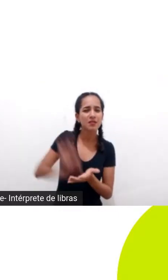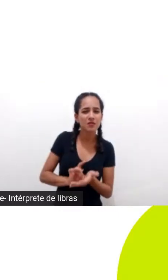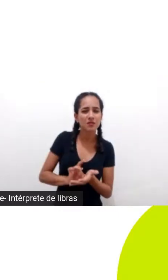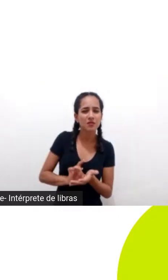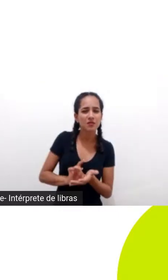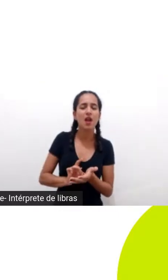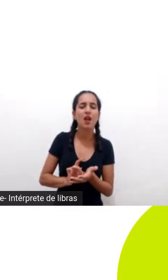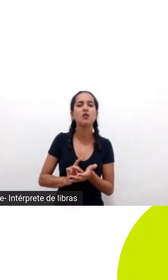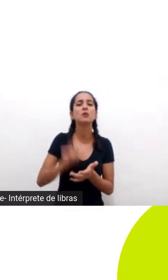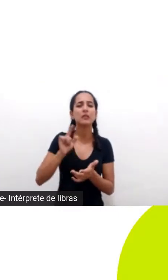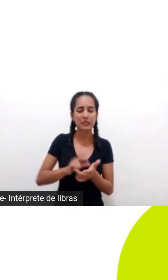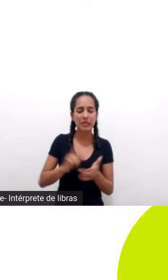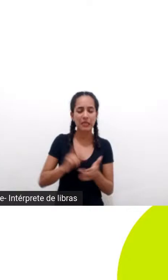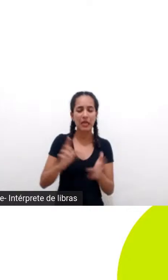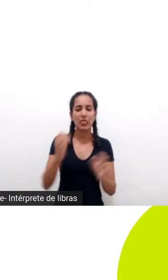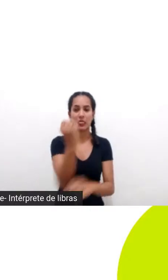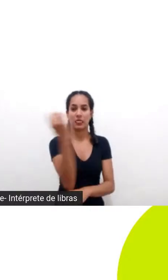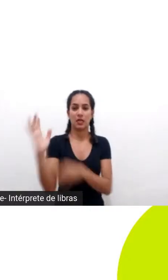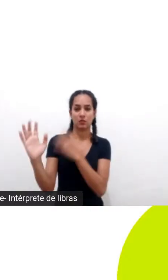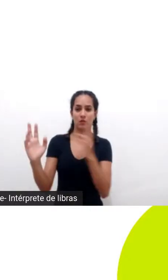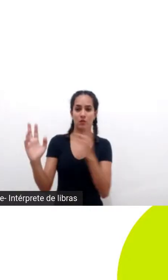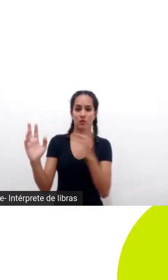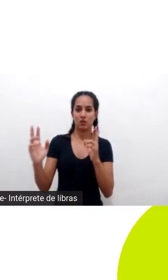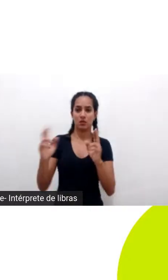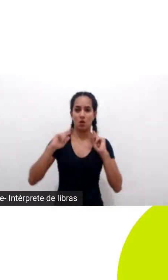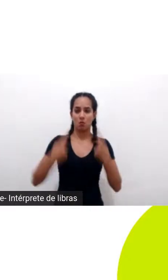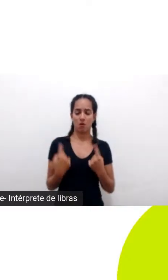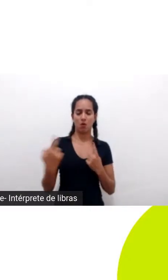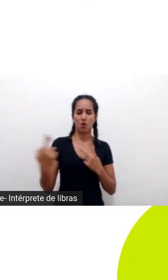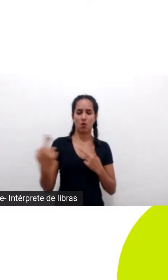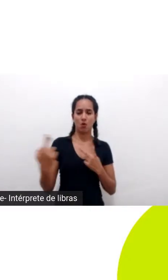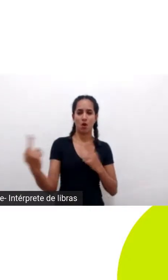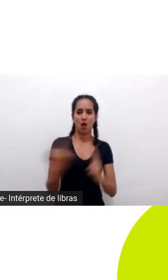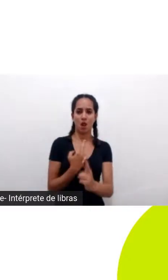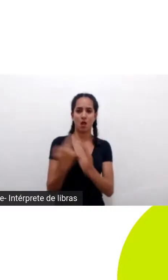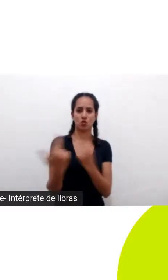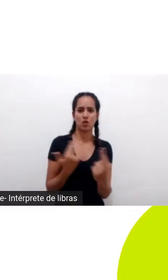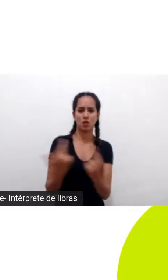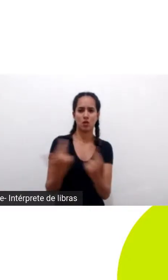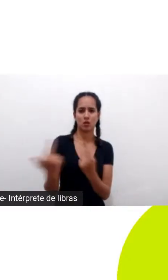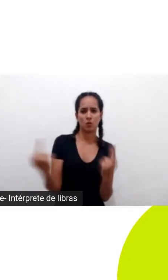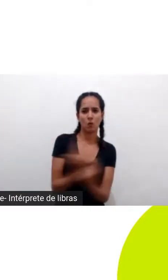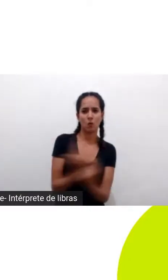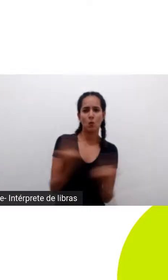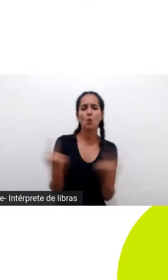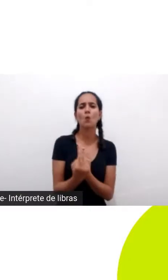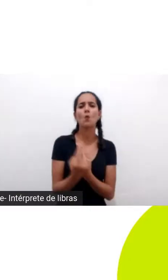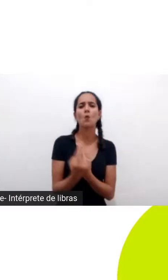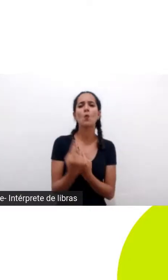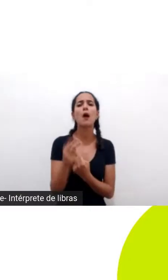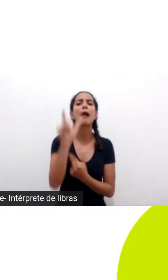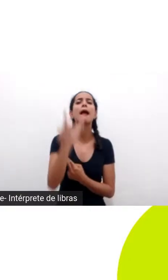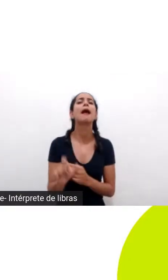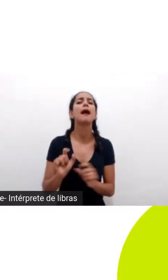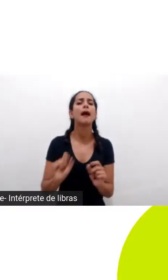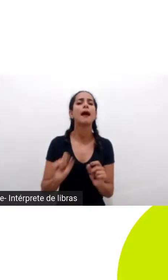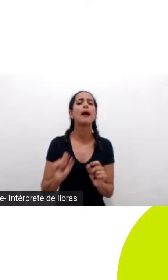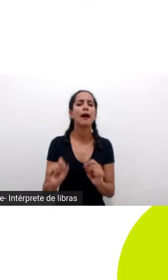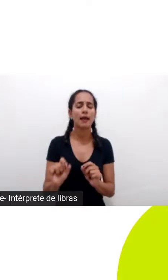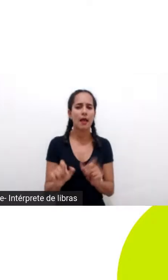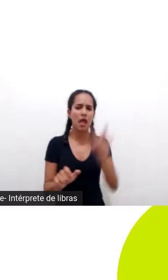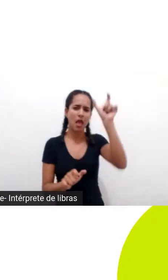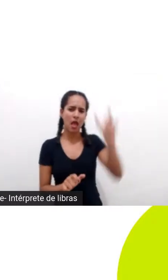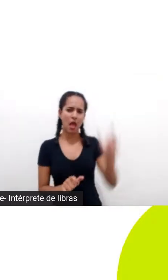que é exploratória que é destrutiva e que acaba destruindo até as nossas relações entre nós mesmos será que é uma pessoa é